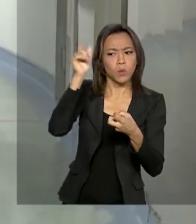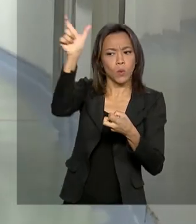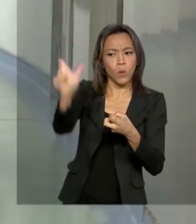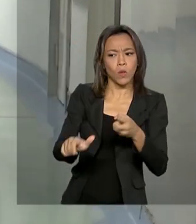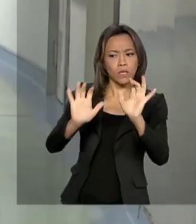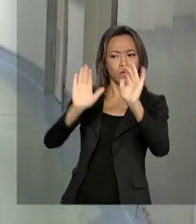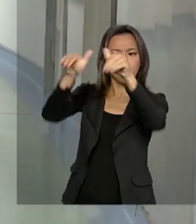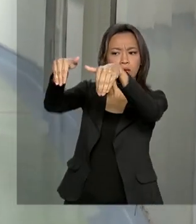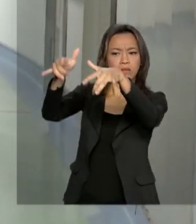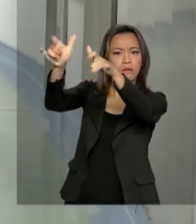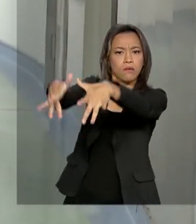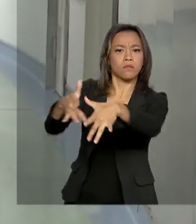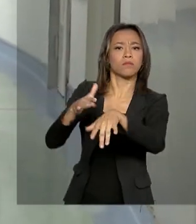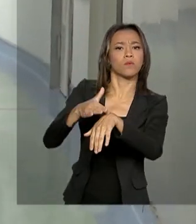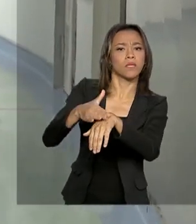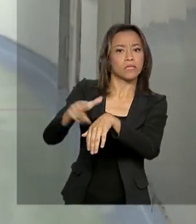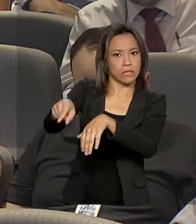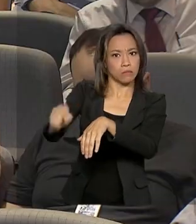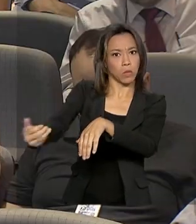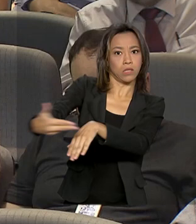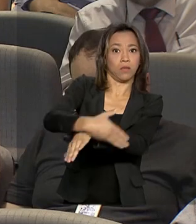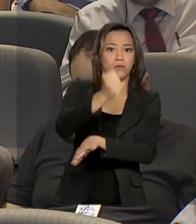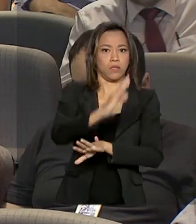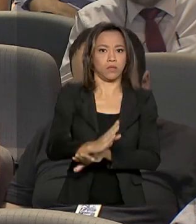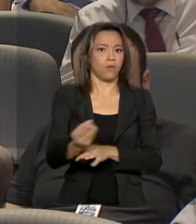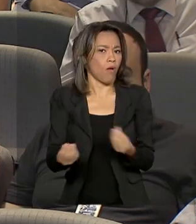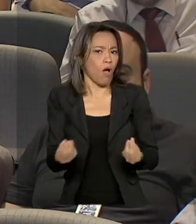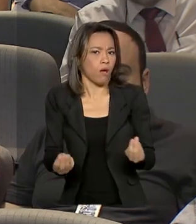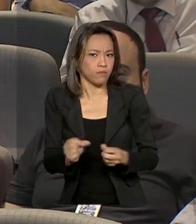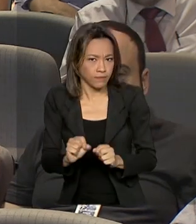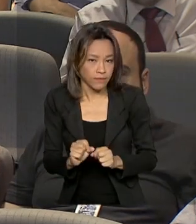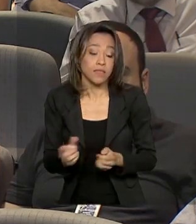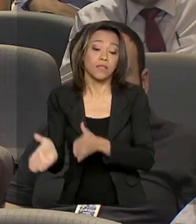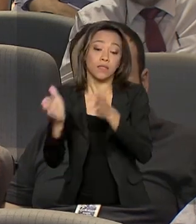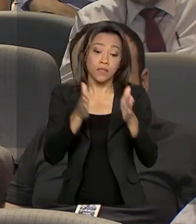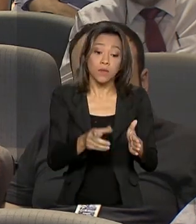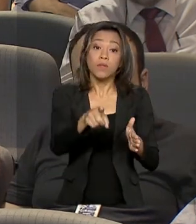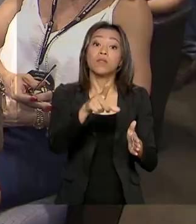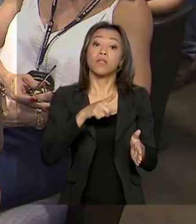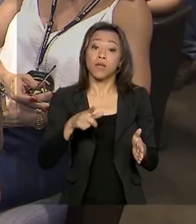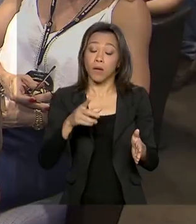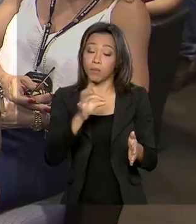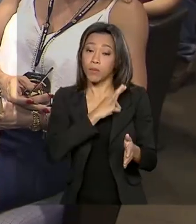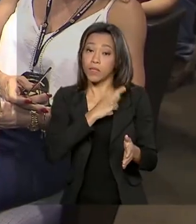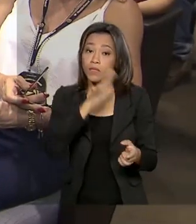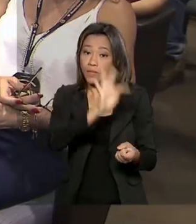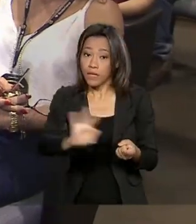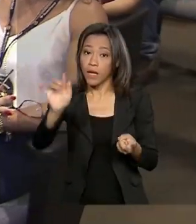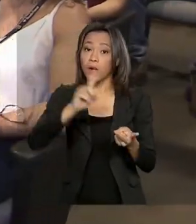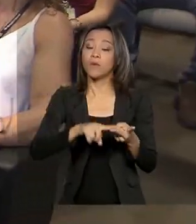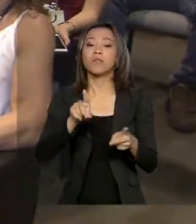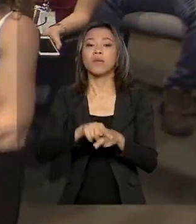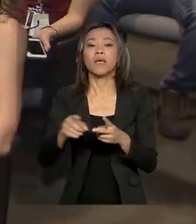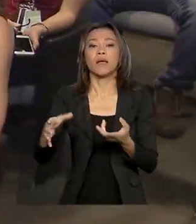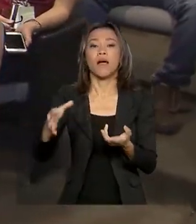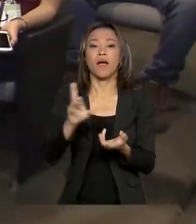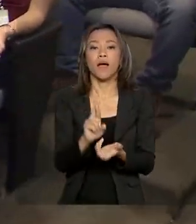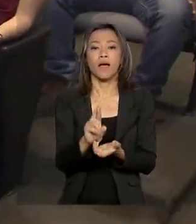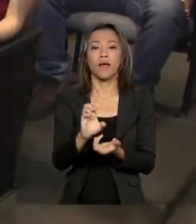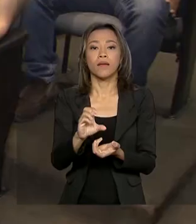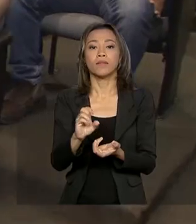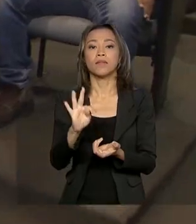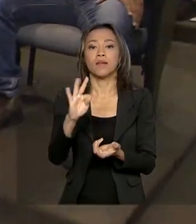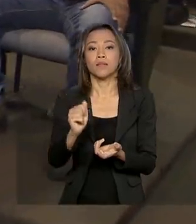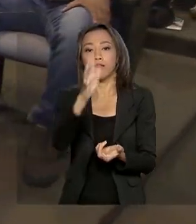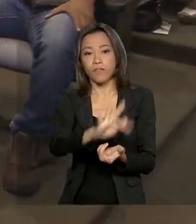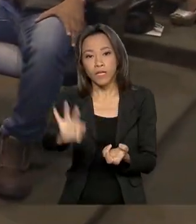que podem entrar no país. Integrantes da Polícia Federal, da Receita Federal, das Secretarias de Saúde do Estado e do